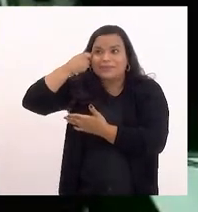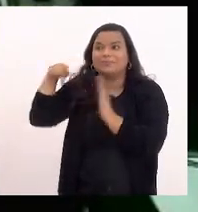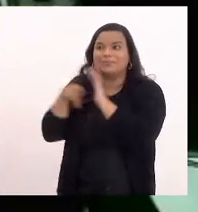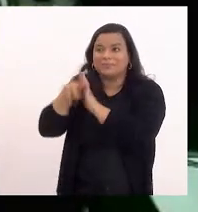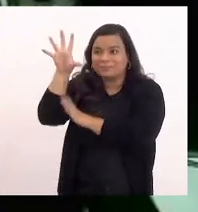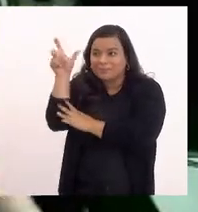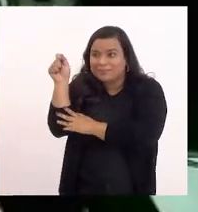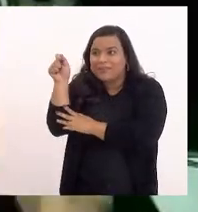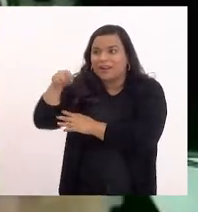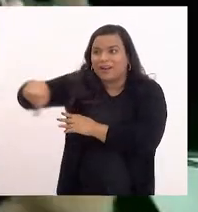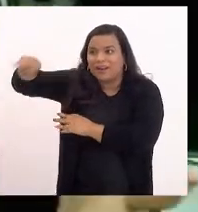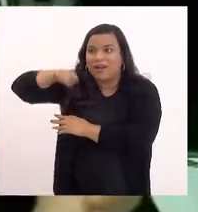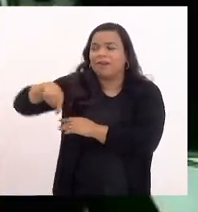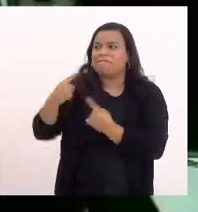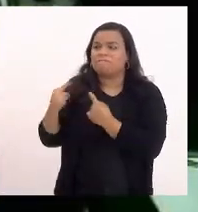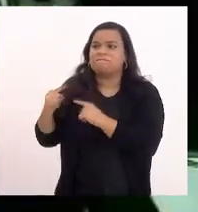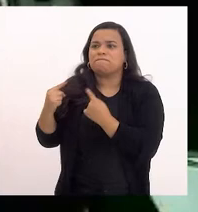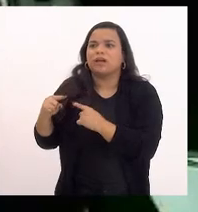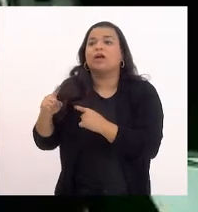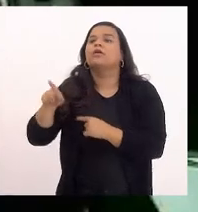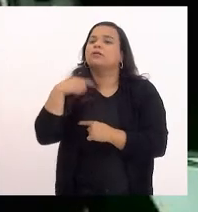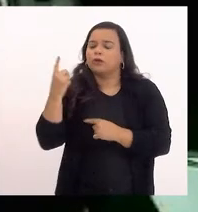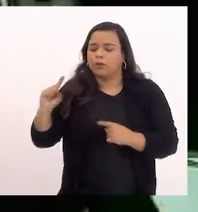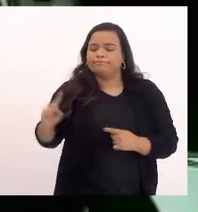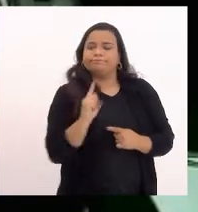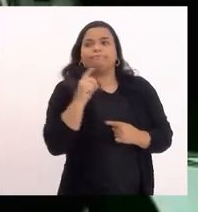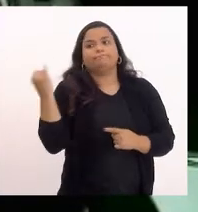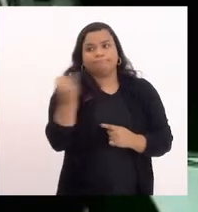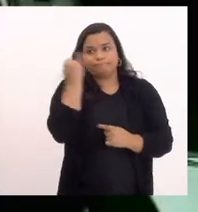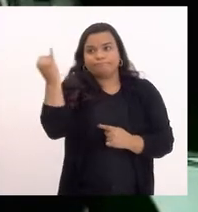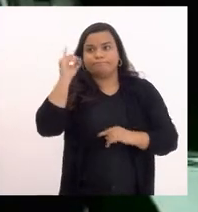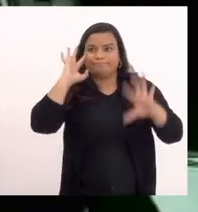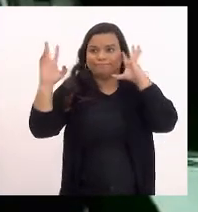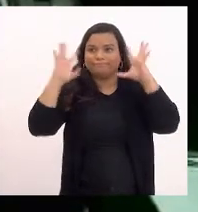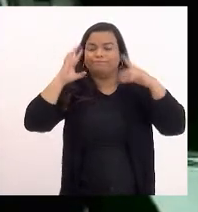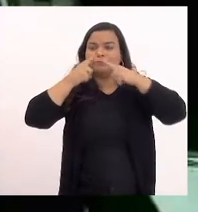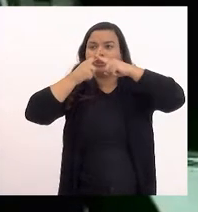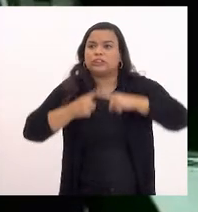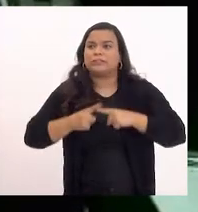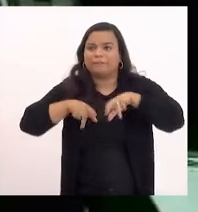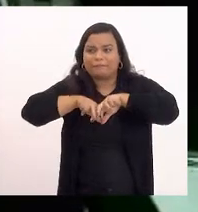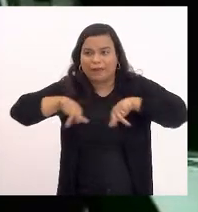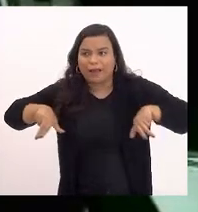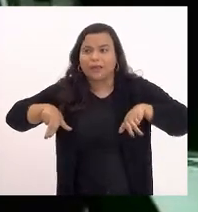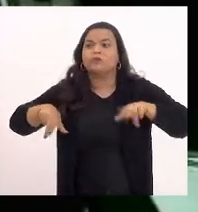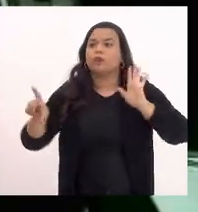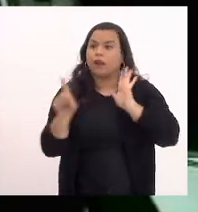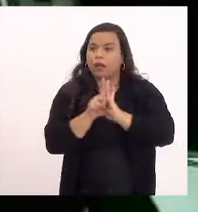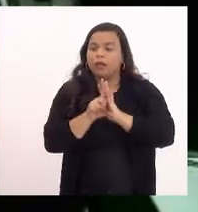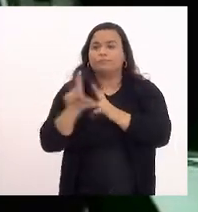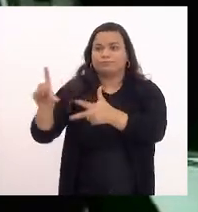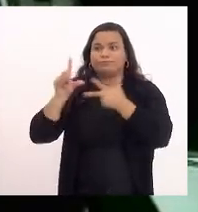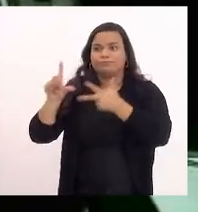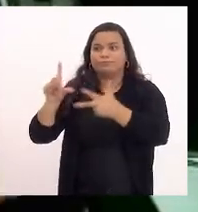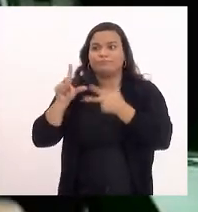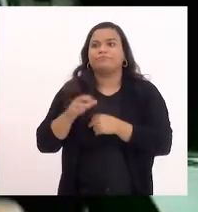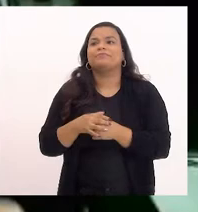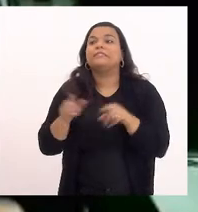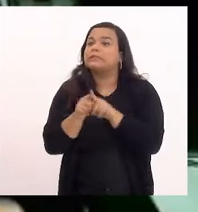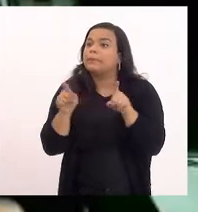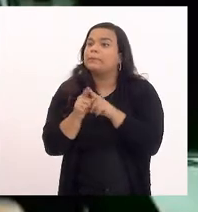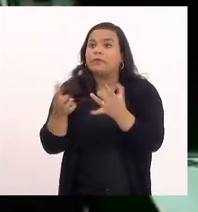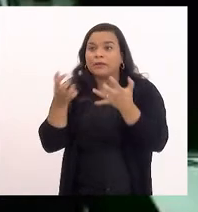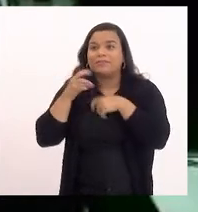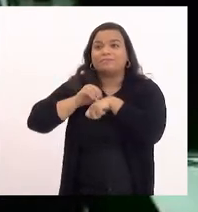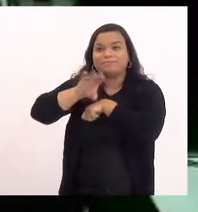coloca a todos em especial nessa casa desafios legislativos então nesse sentido também saudar